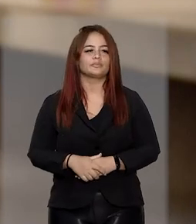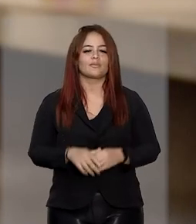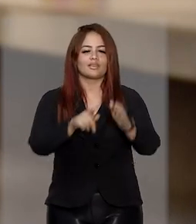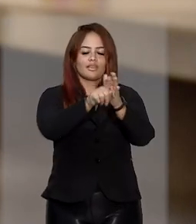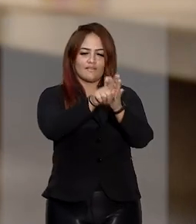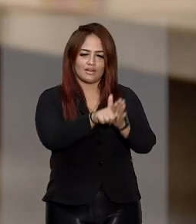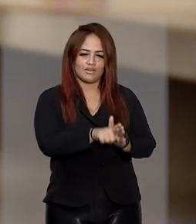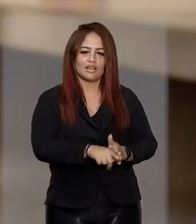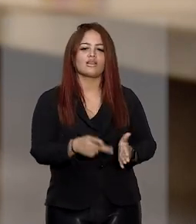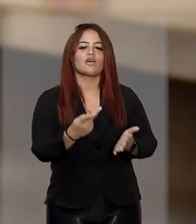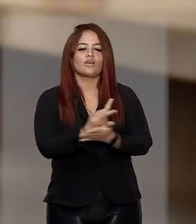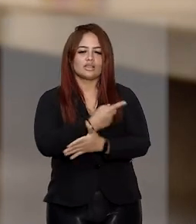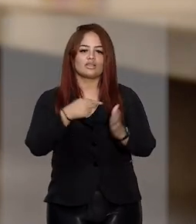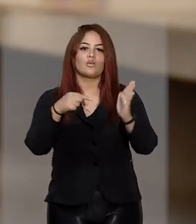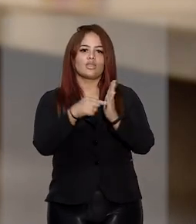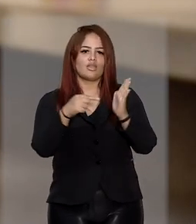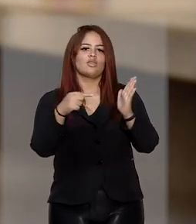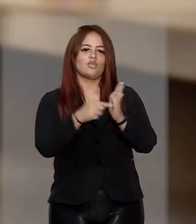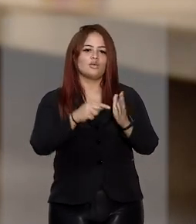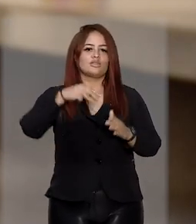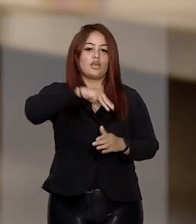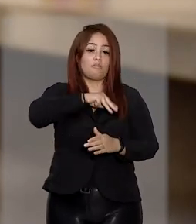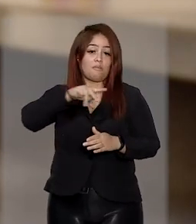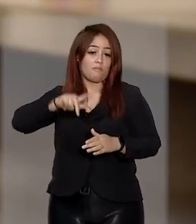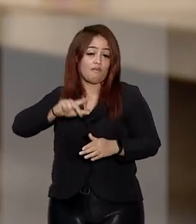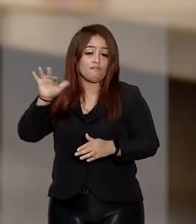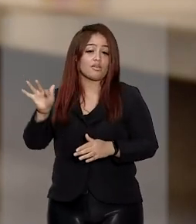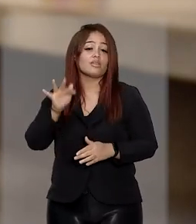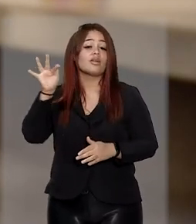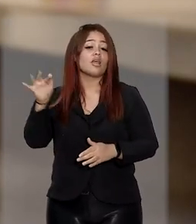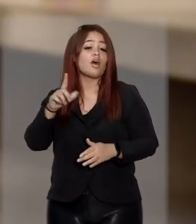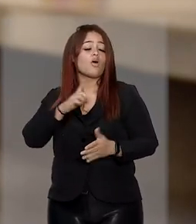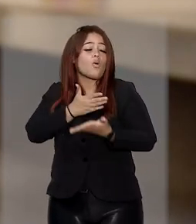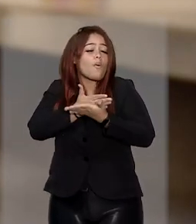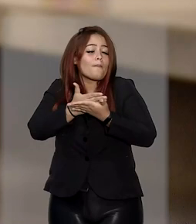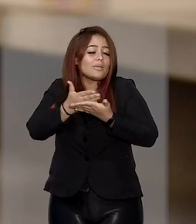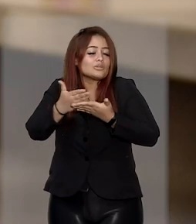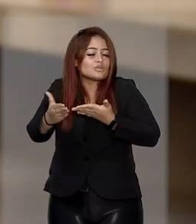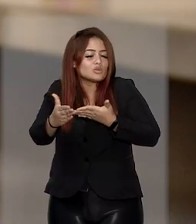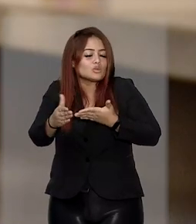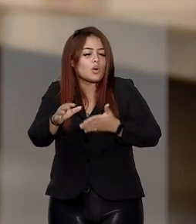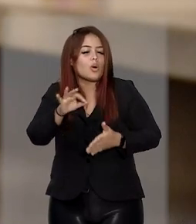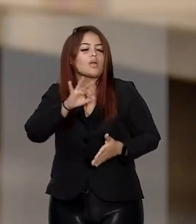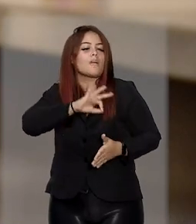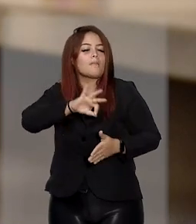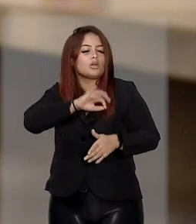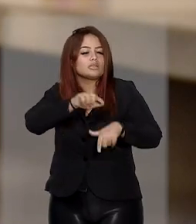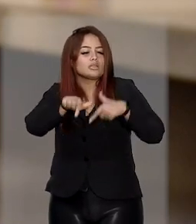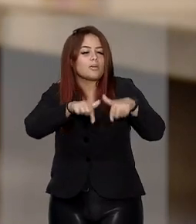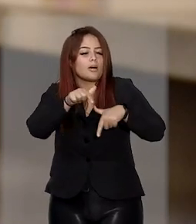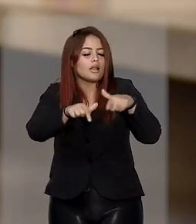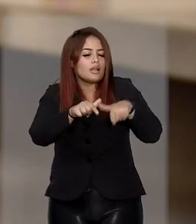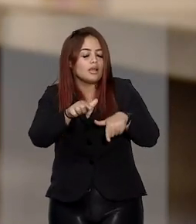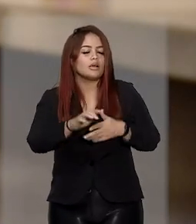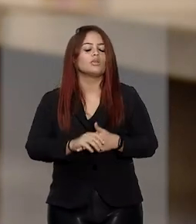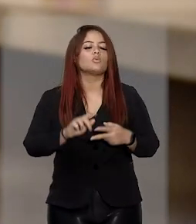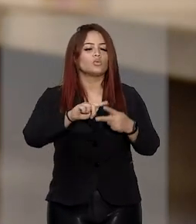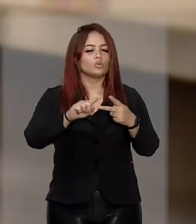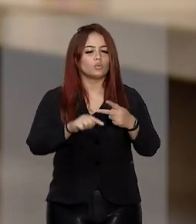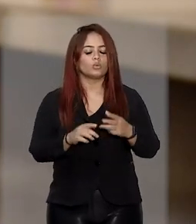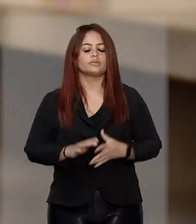levaram à denúncia do Ministério Público Federal tiveram origem em desdobramentos das operações Descontrole e Quinto do Ouro.